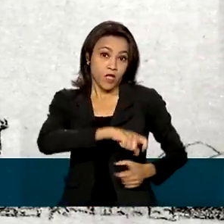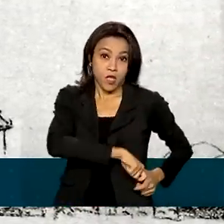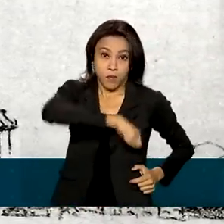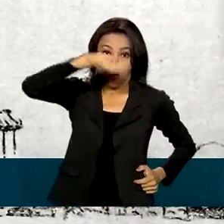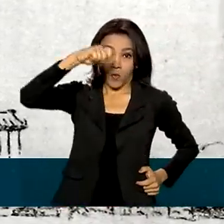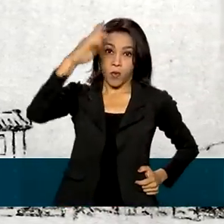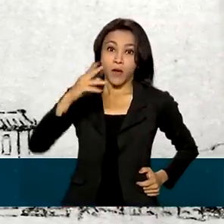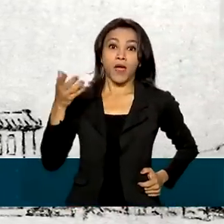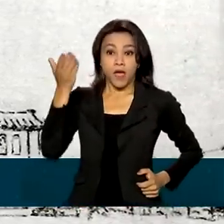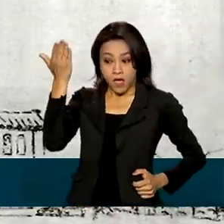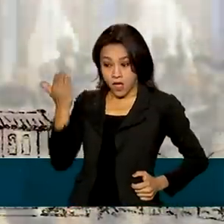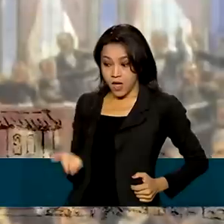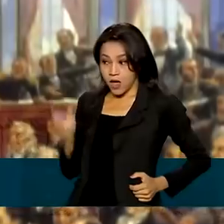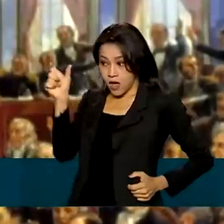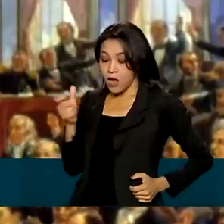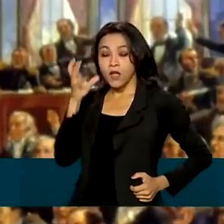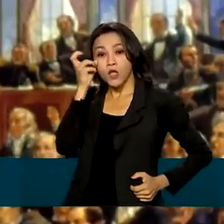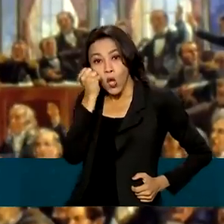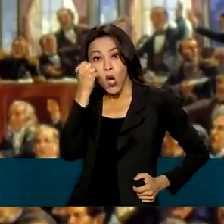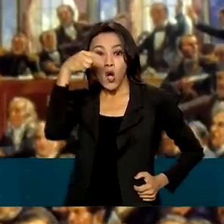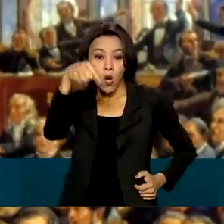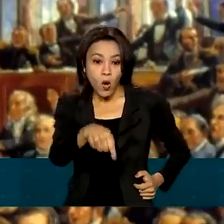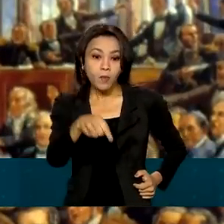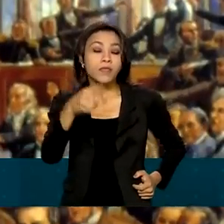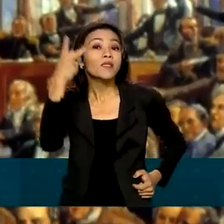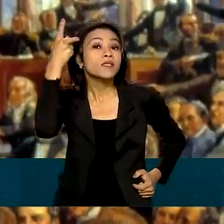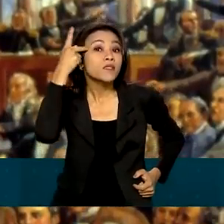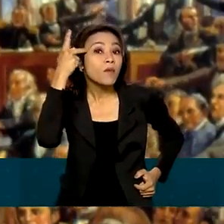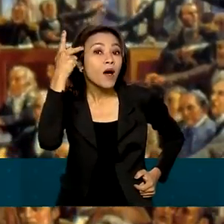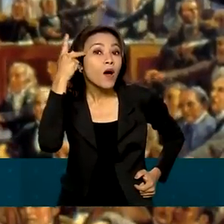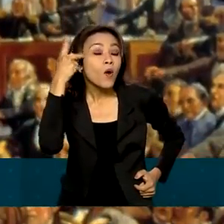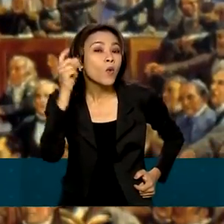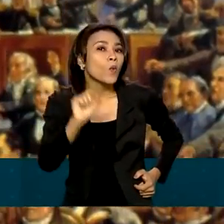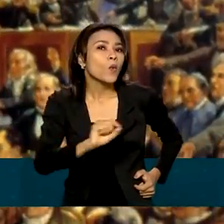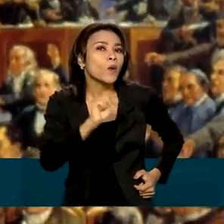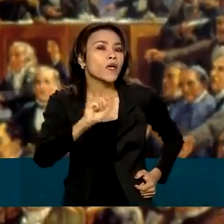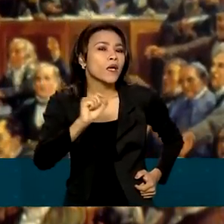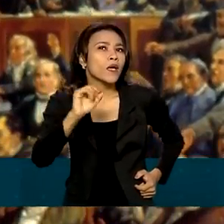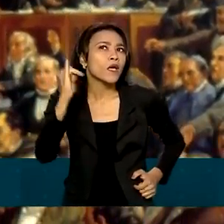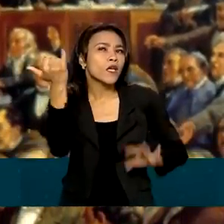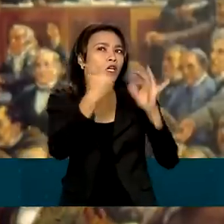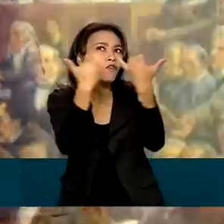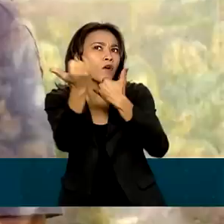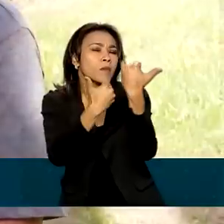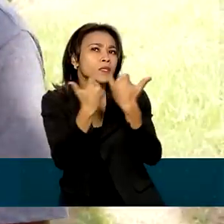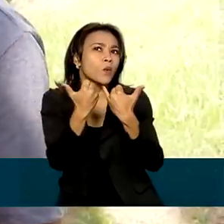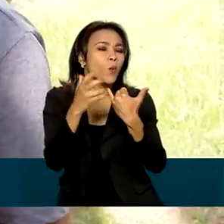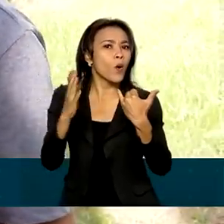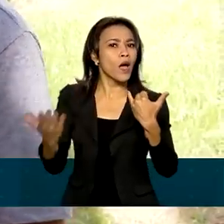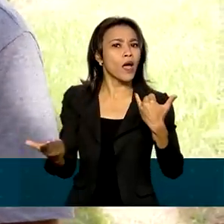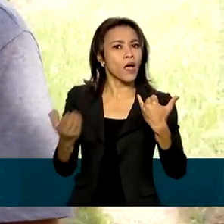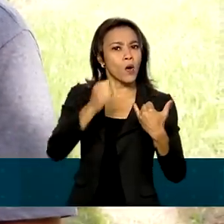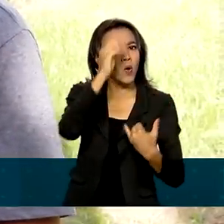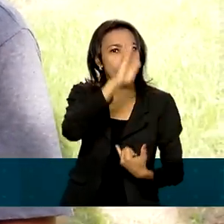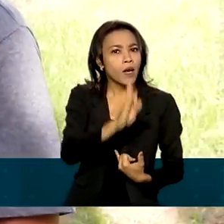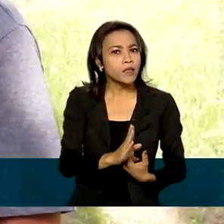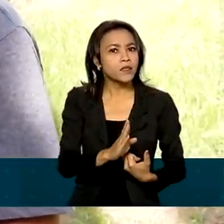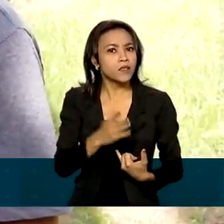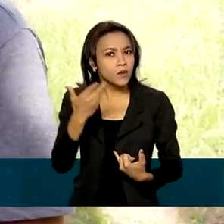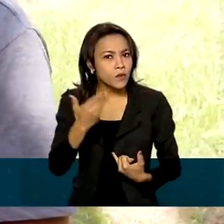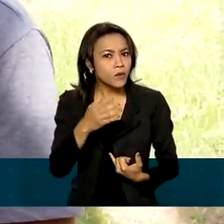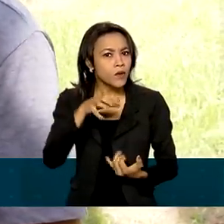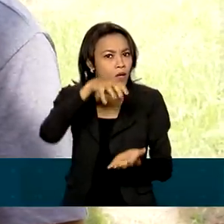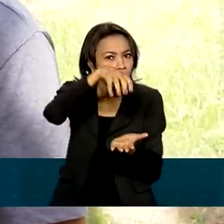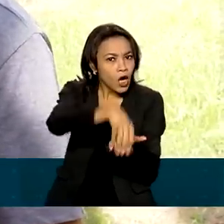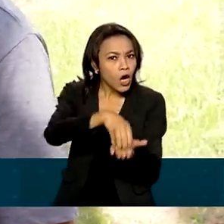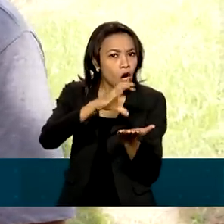Cruz, no dia 14 de agosto, e lá em São Paulo ele recebe notícias de Lisboa, avisando que o Brasil seria rebaixado praticamente a condição de colônia.